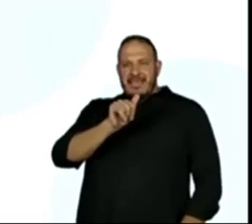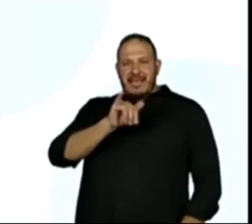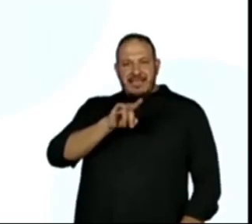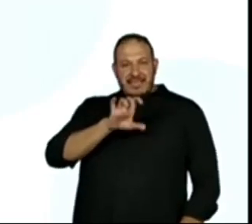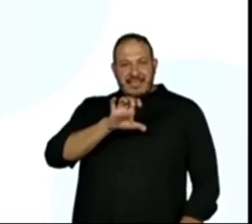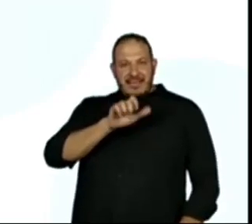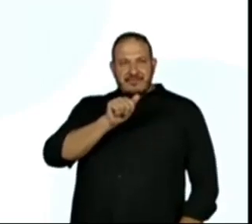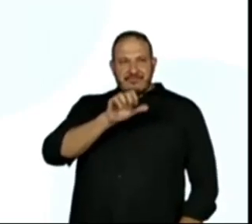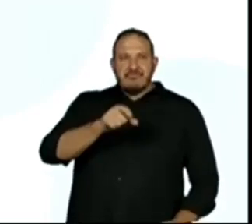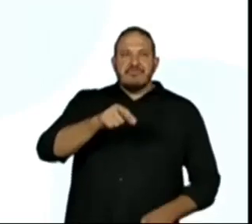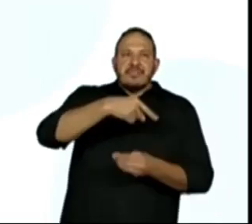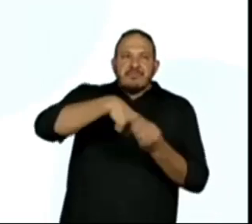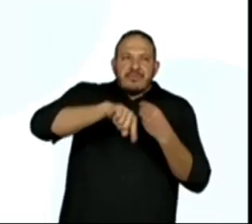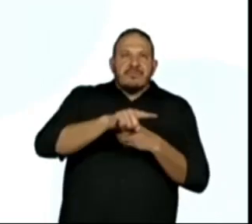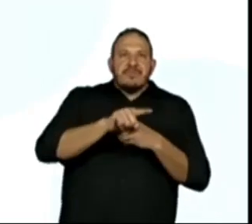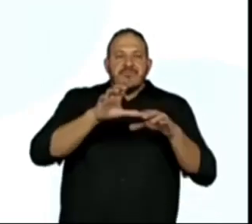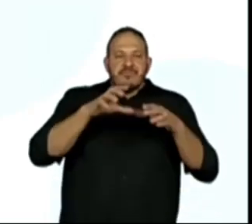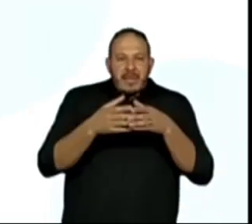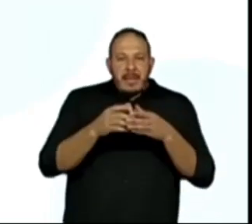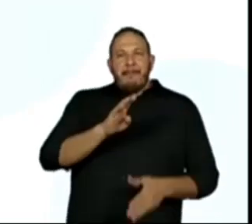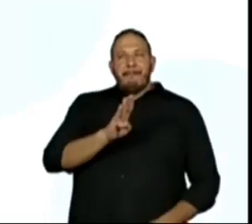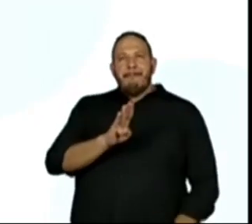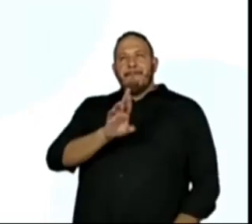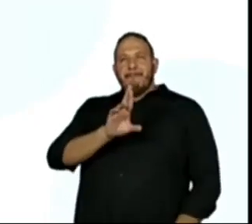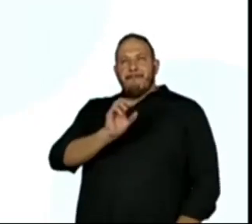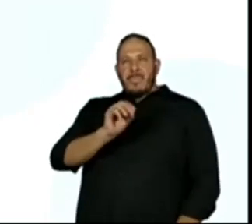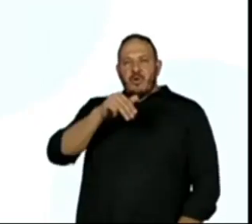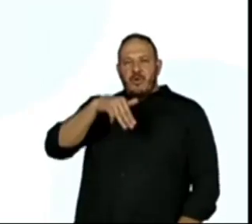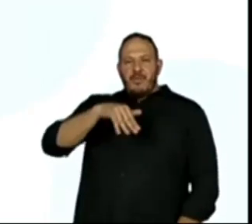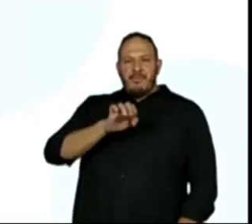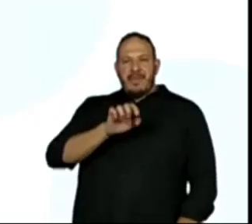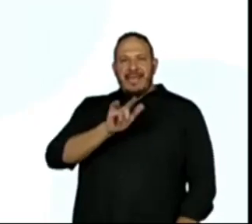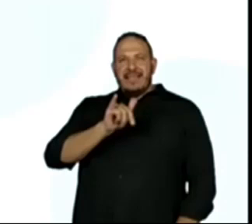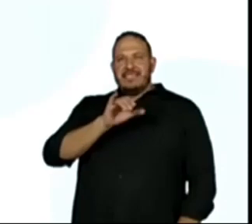subfamília bromelioidea.